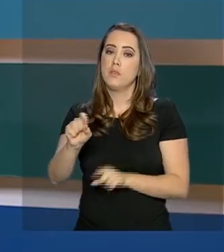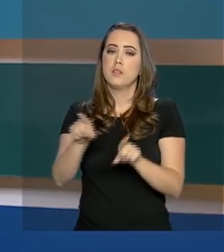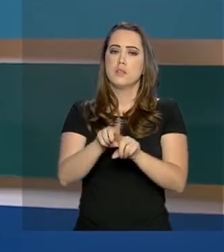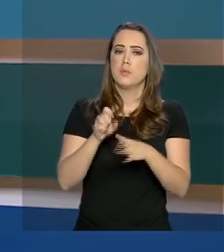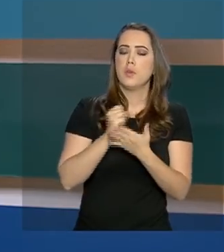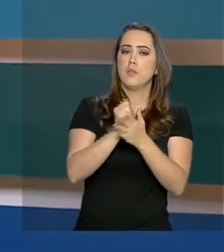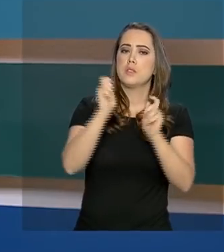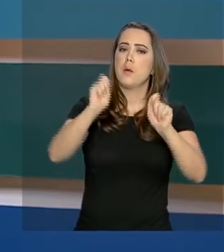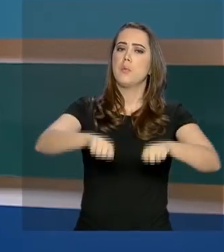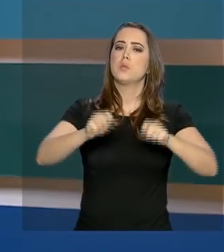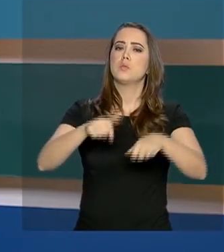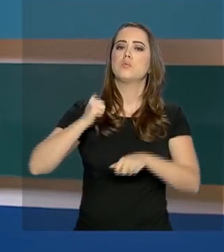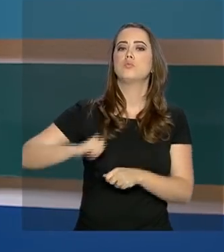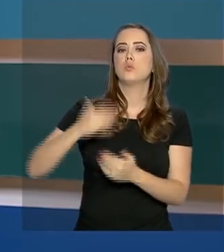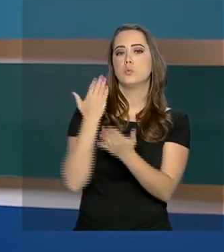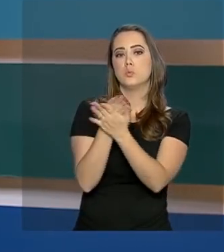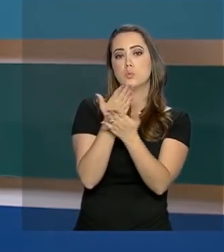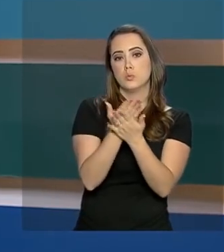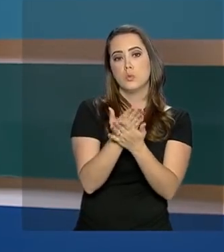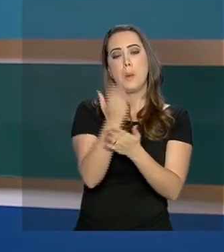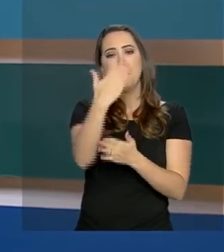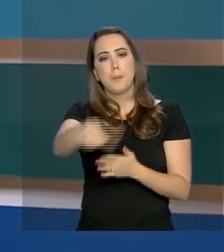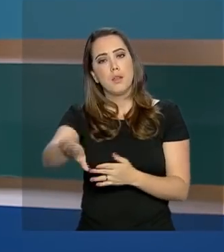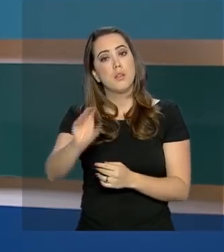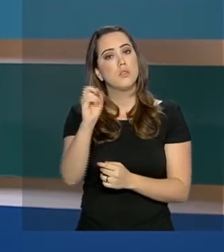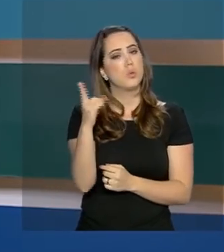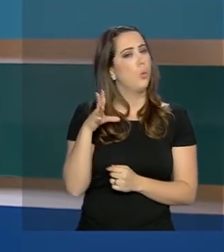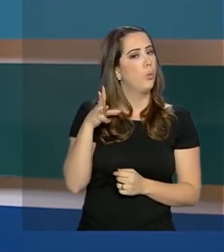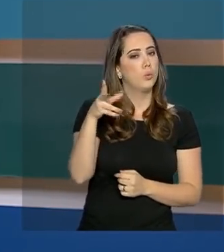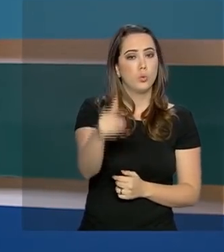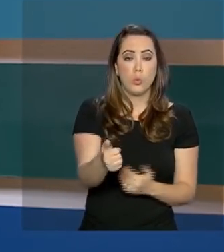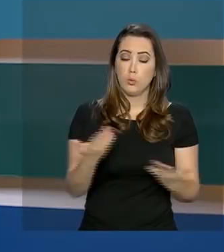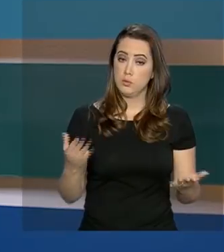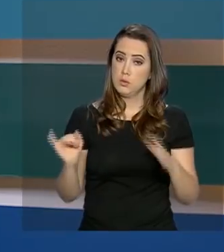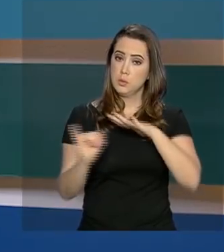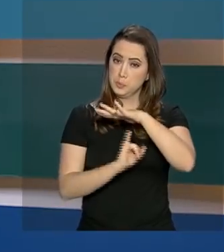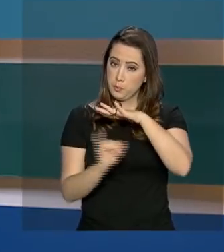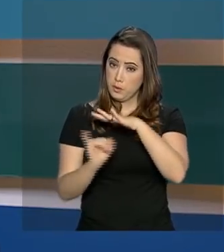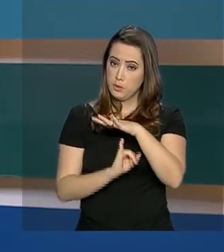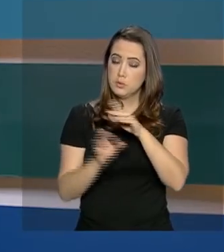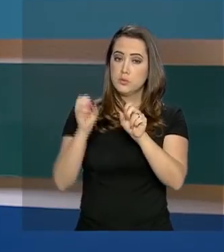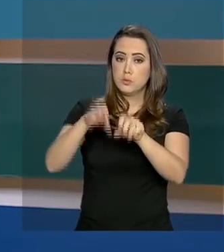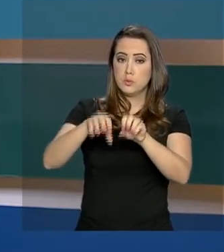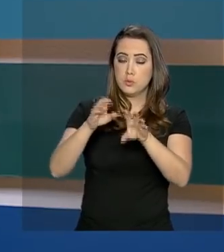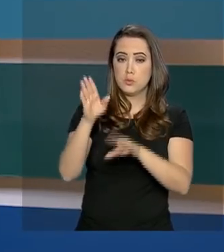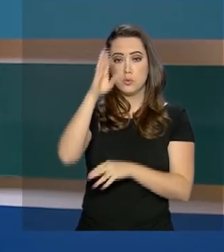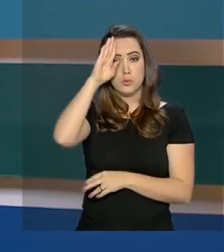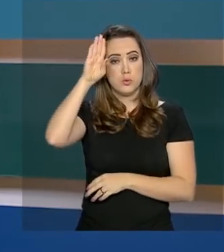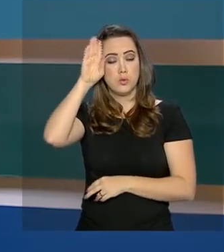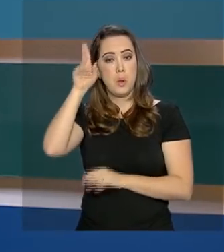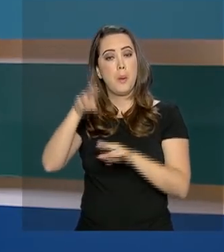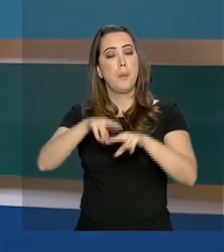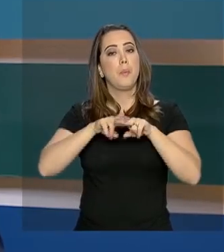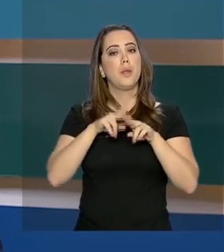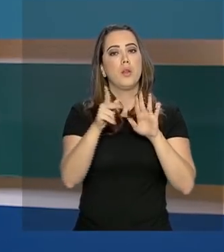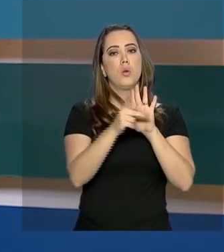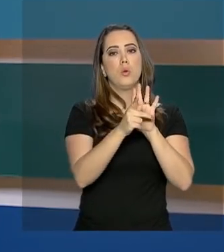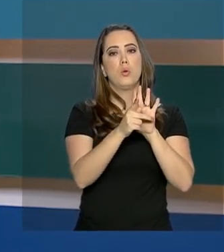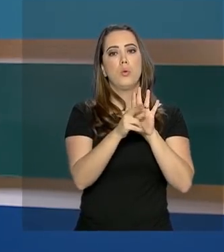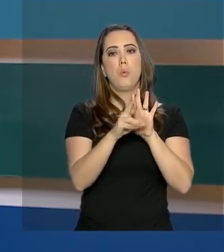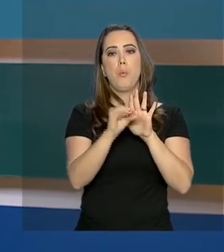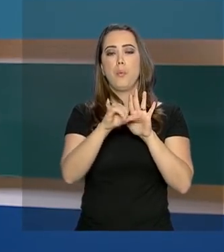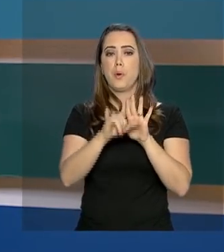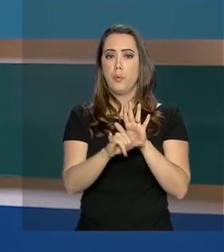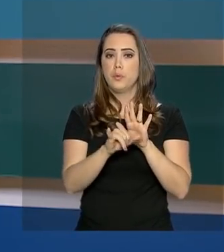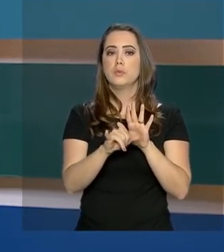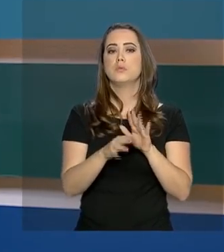oferecer a possibilidade de bolsas de estudo parciais e integrais em instituições de ensino superior pelo ProUni, o programa